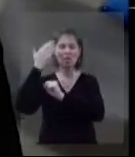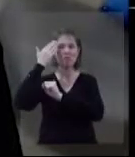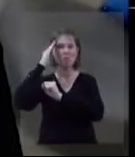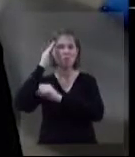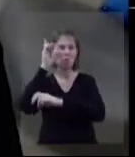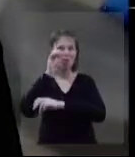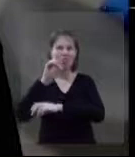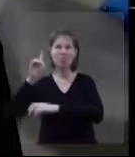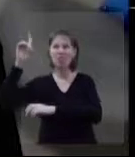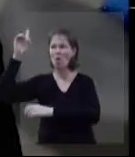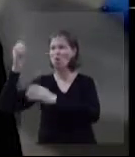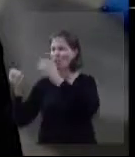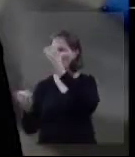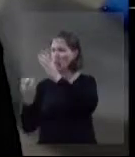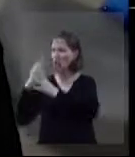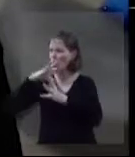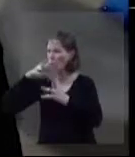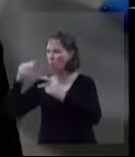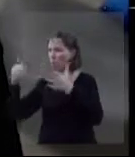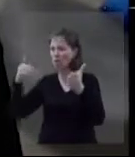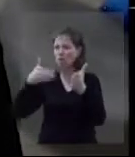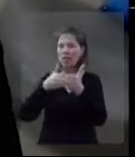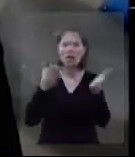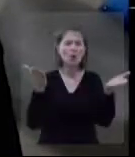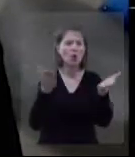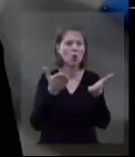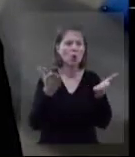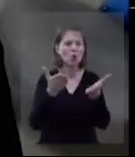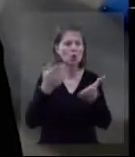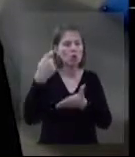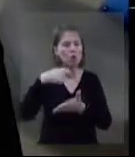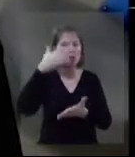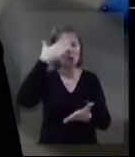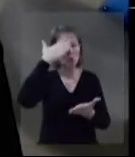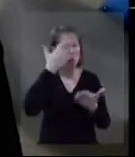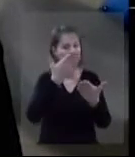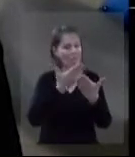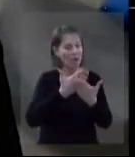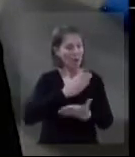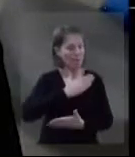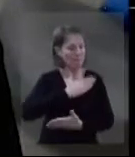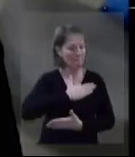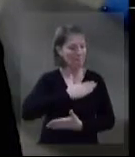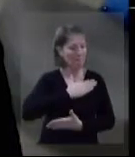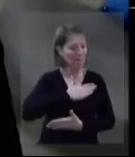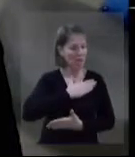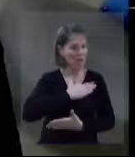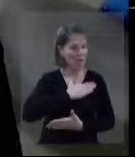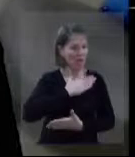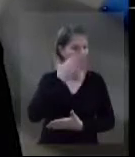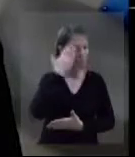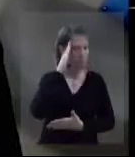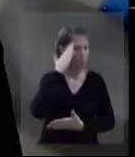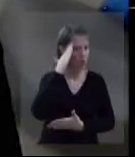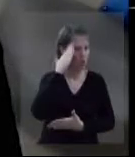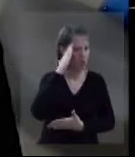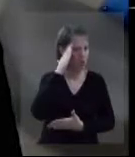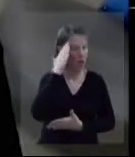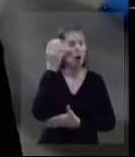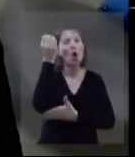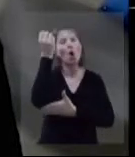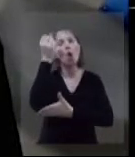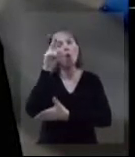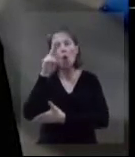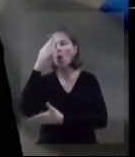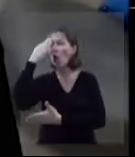sabedoria de Deus desde a criação até os dias atuais, devo confiar em minha sabedoria humana para enfrentar os desafios?